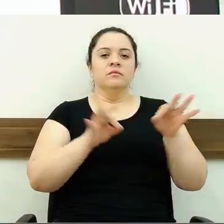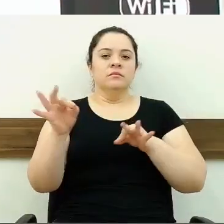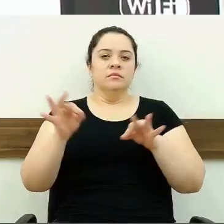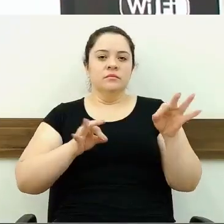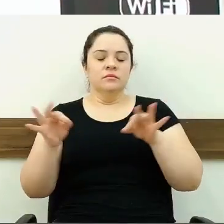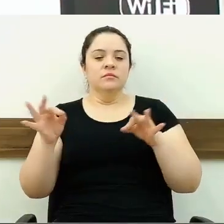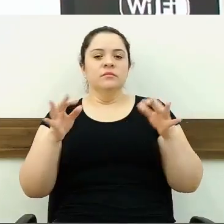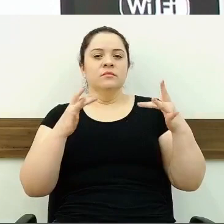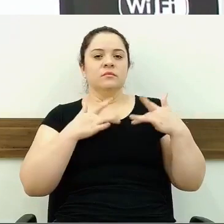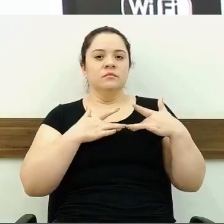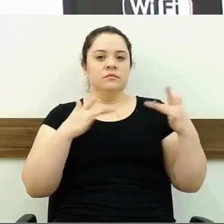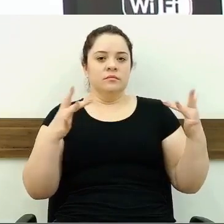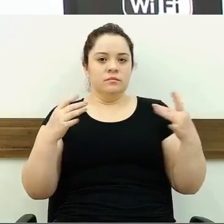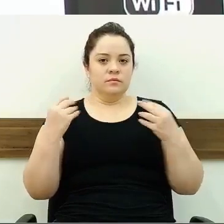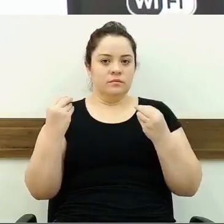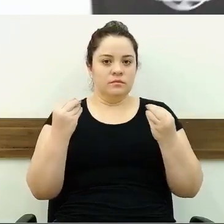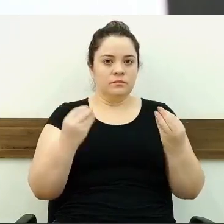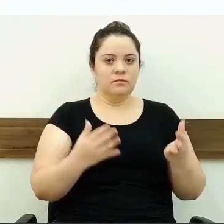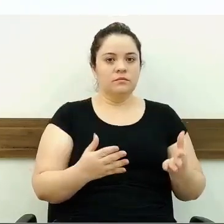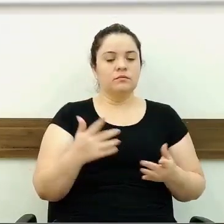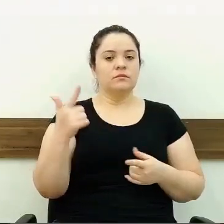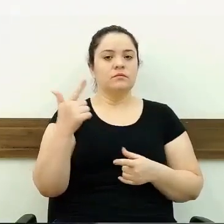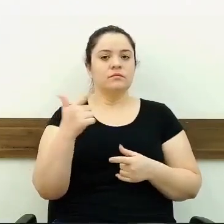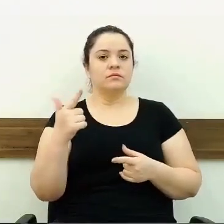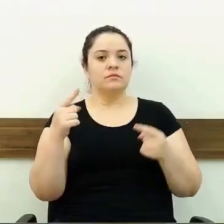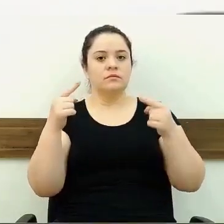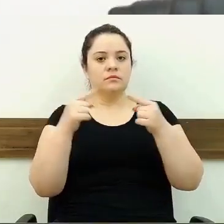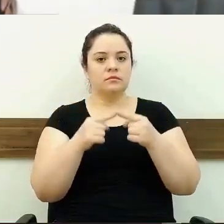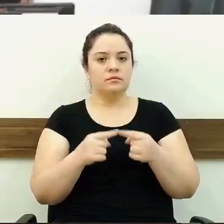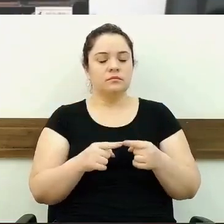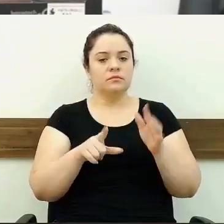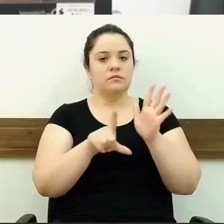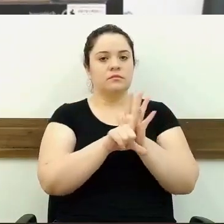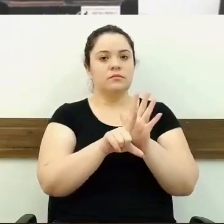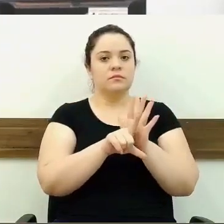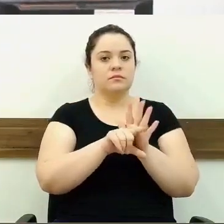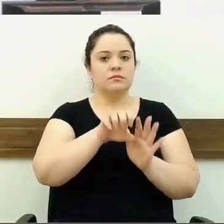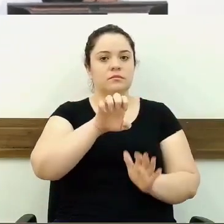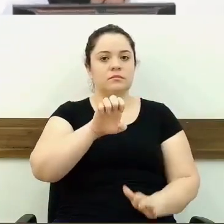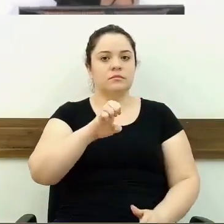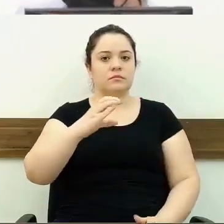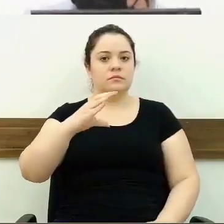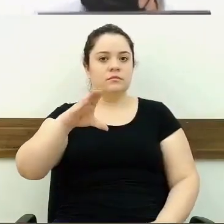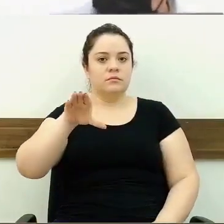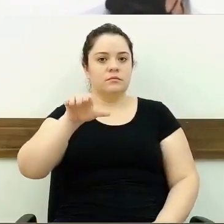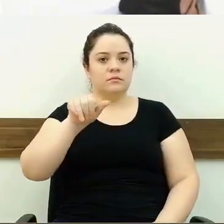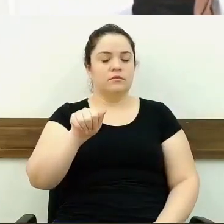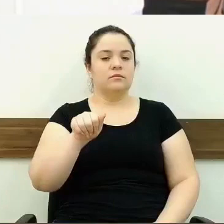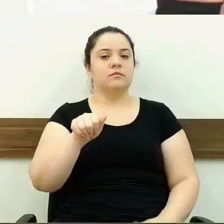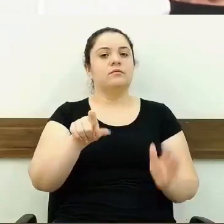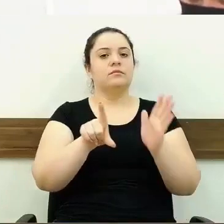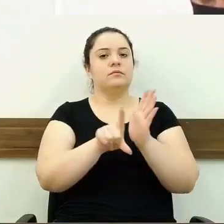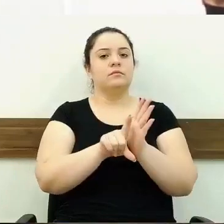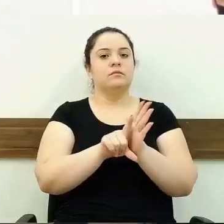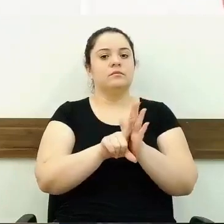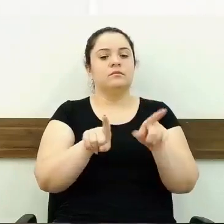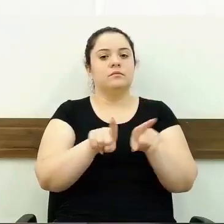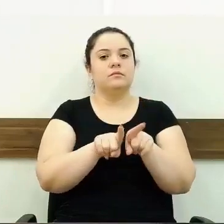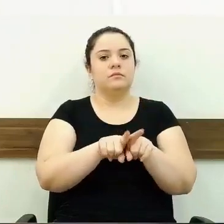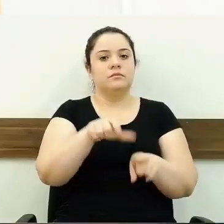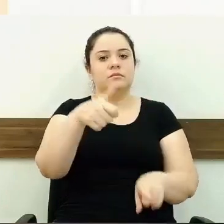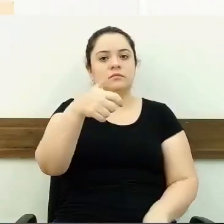é referência à Lei Municipal, ao ECA, e a Lei Municipal também, 1593 de